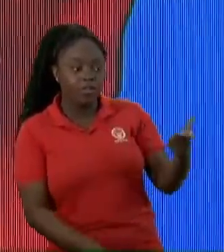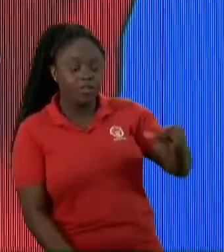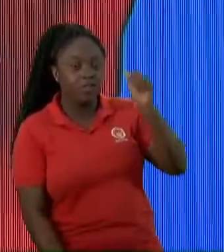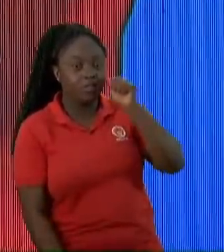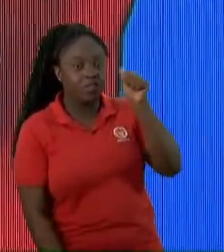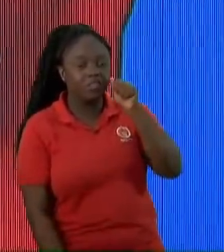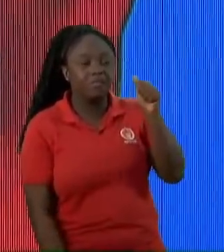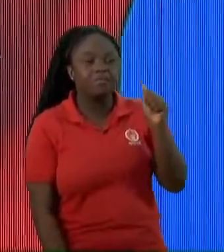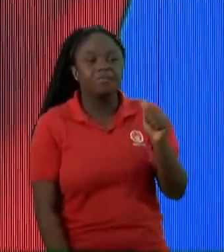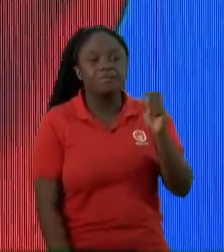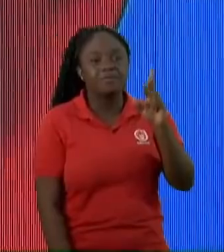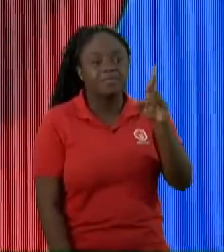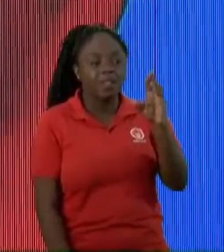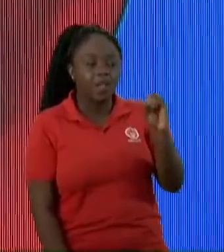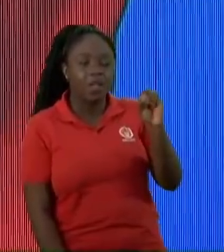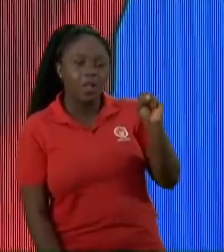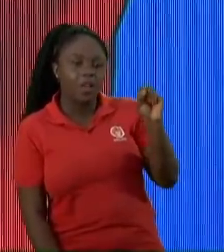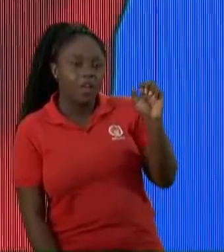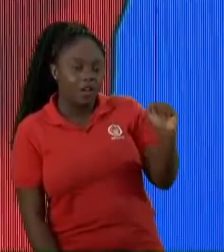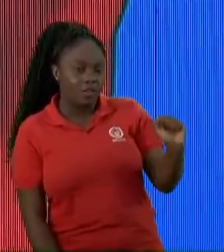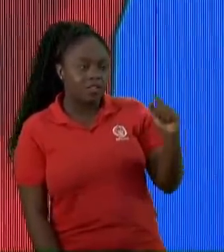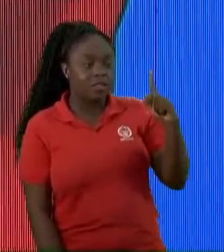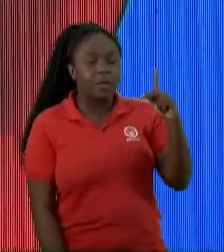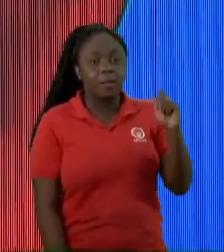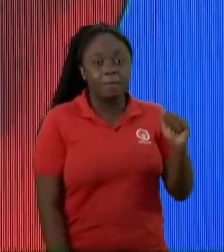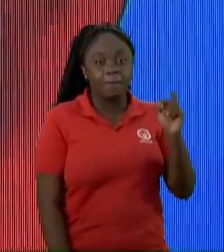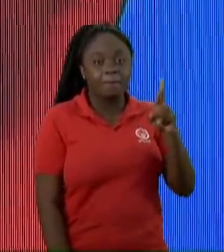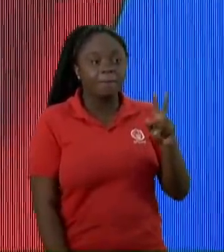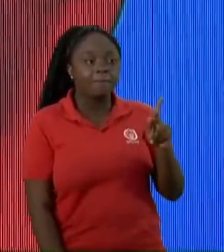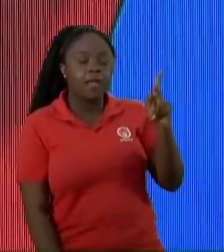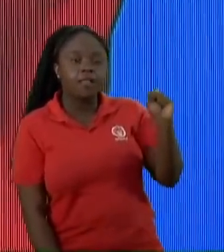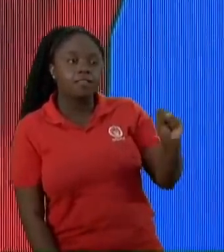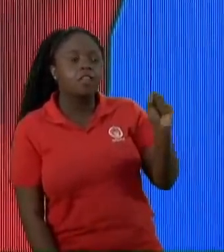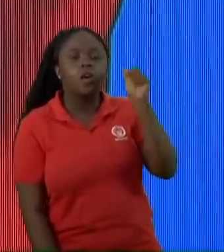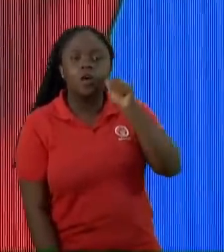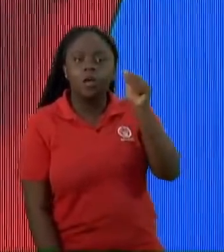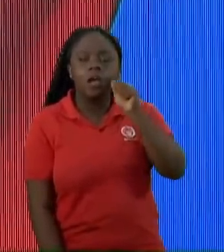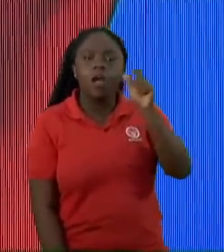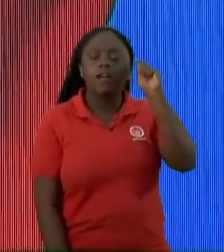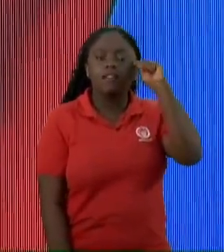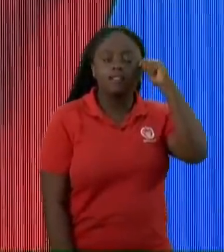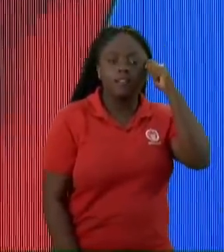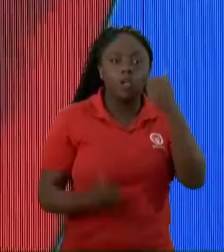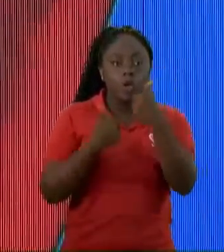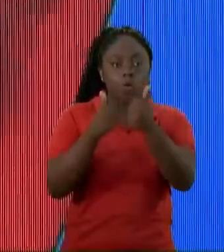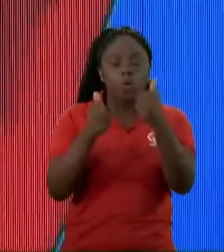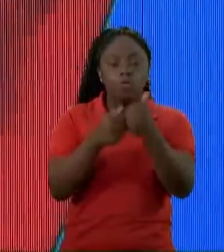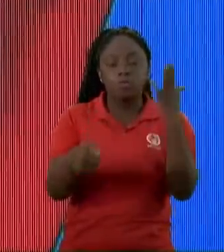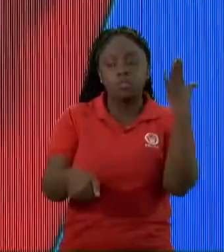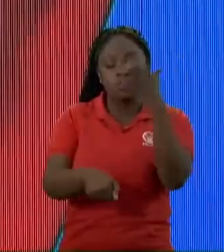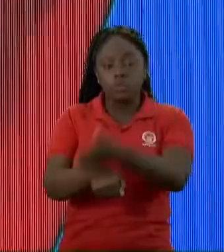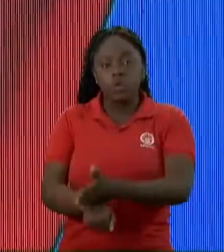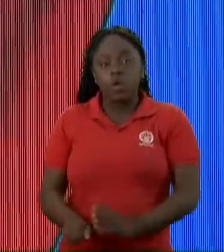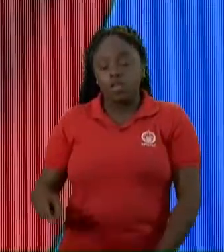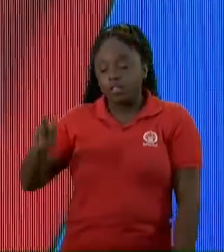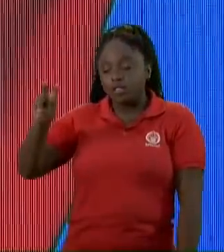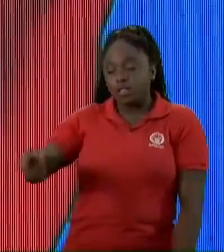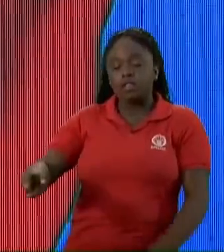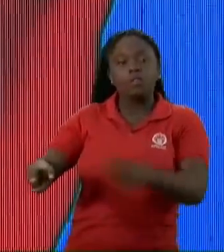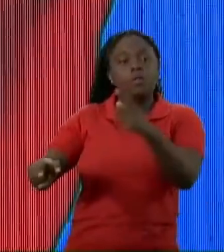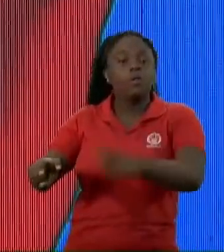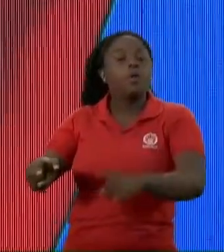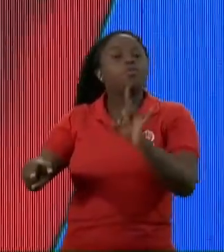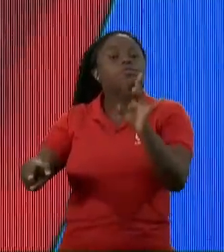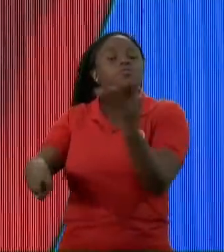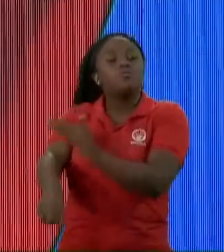Dona Rosa Parks Dona Rosa Parks Uma senhora Negra Que entrou dentro De um ônibus E sentou no lugar Onde só podia sentar